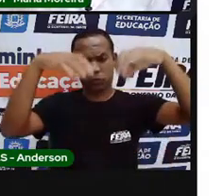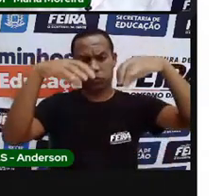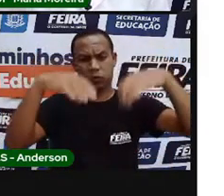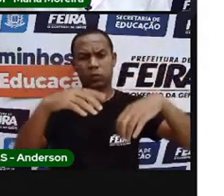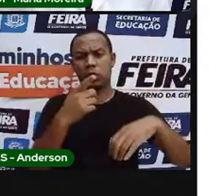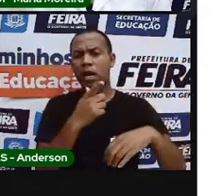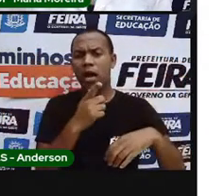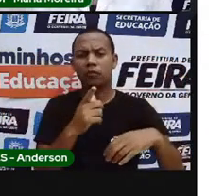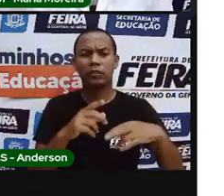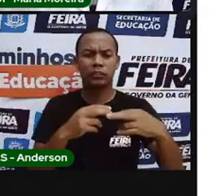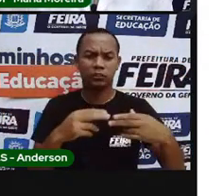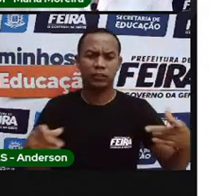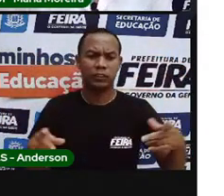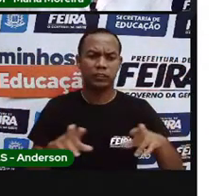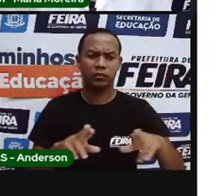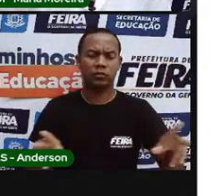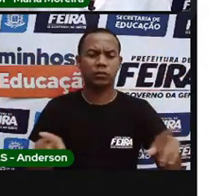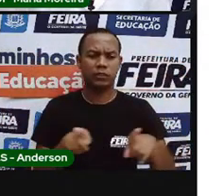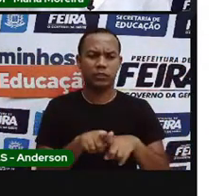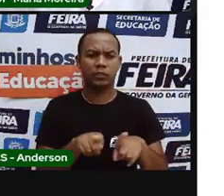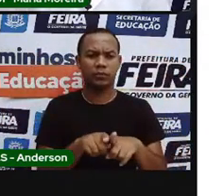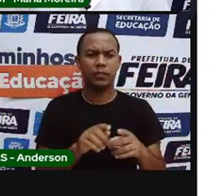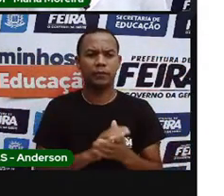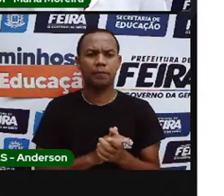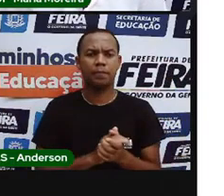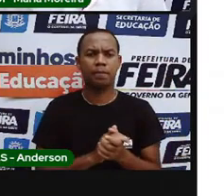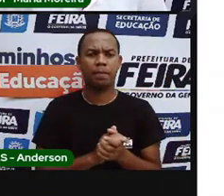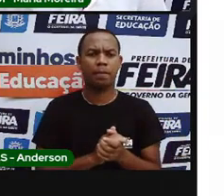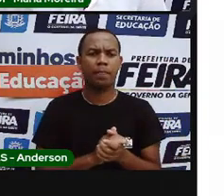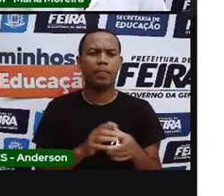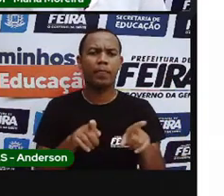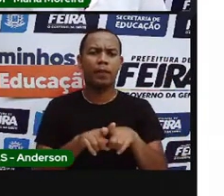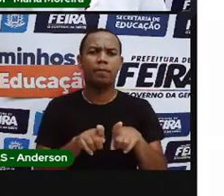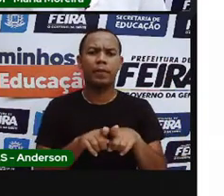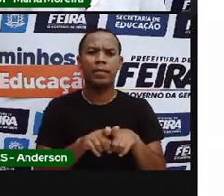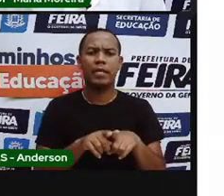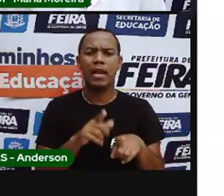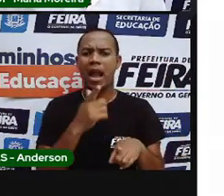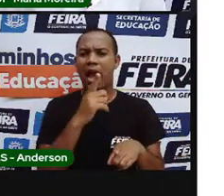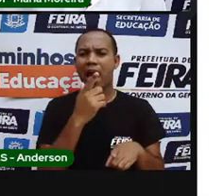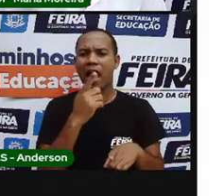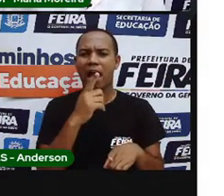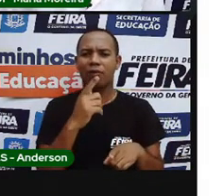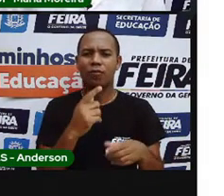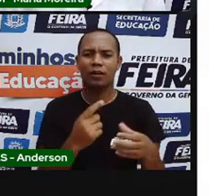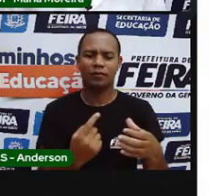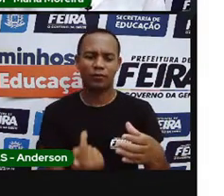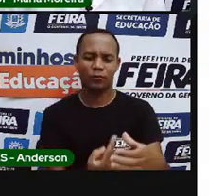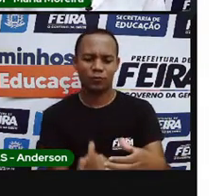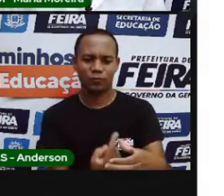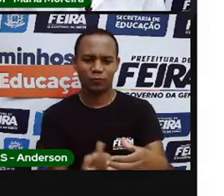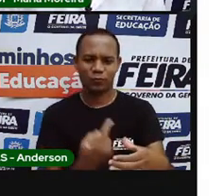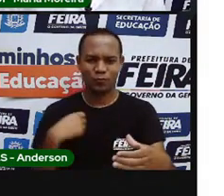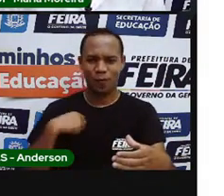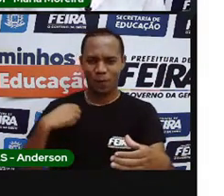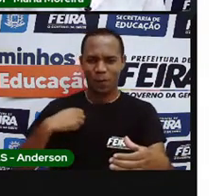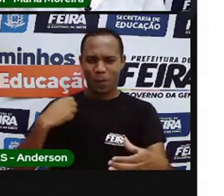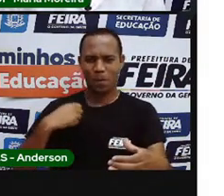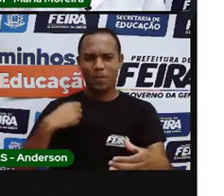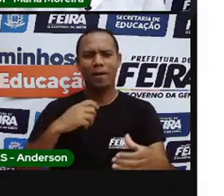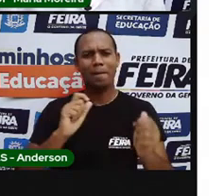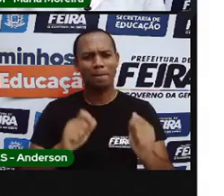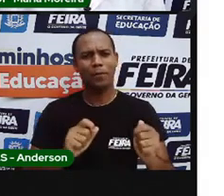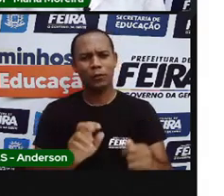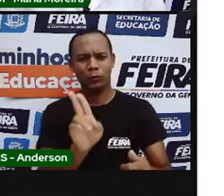coisas, né? Bom, reutilizar a água da máquina de lavar, ou do cantinho, ou até da pia mesmo, que a lava a